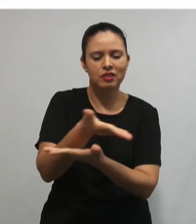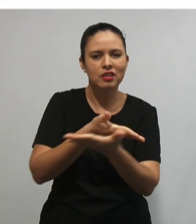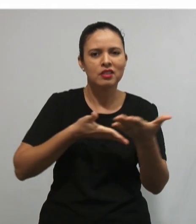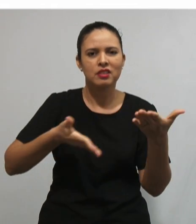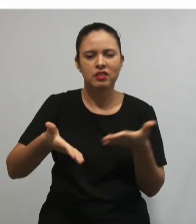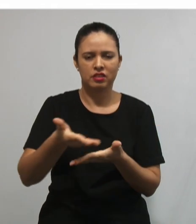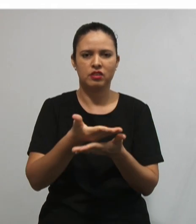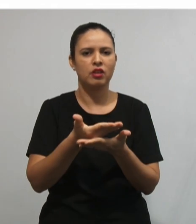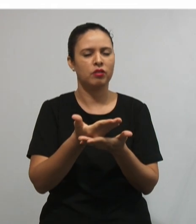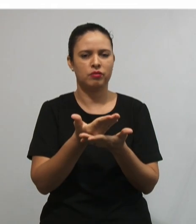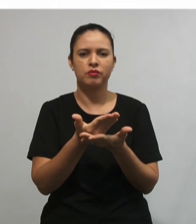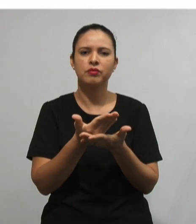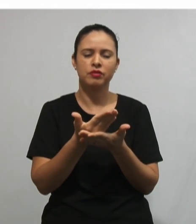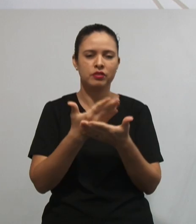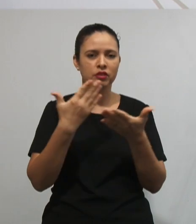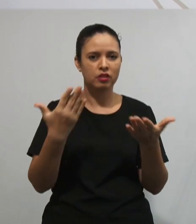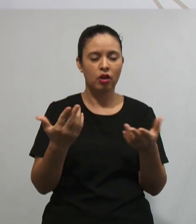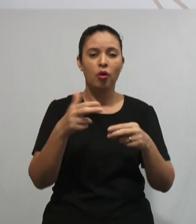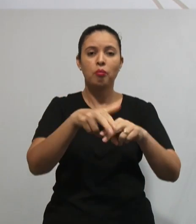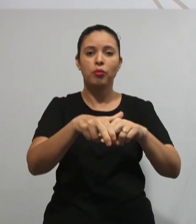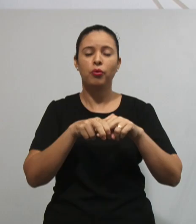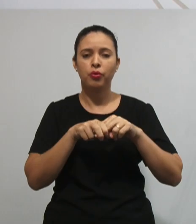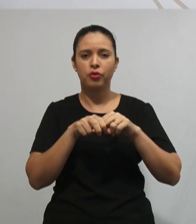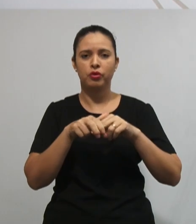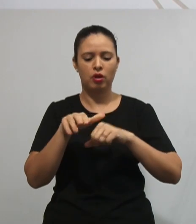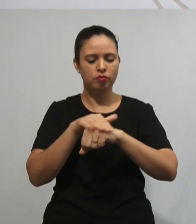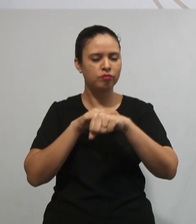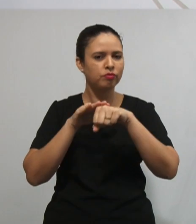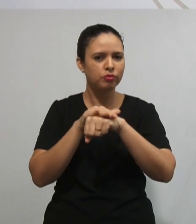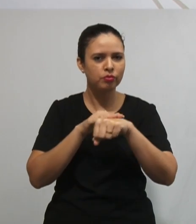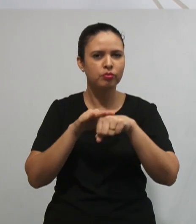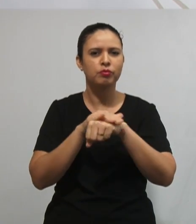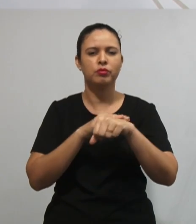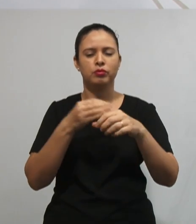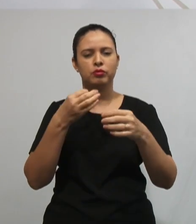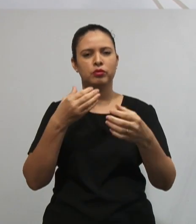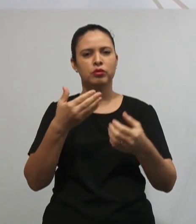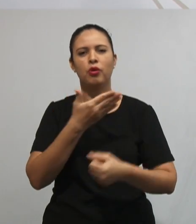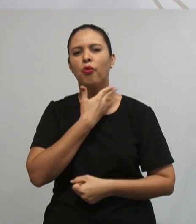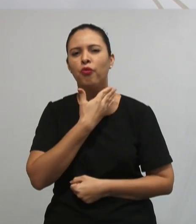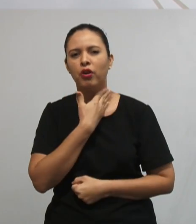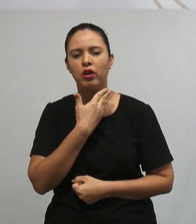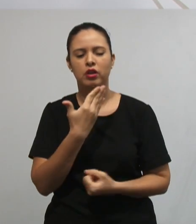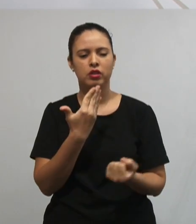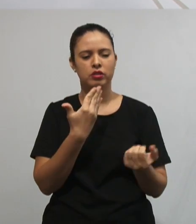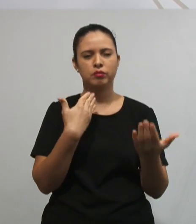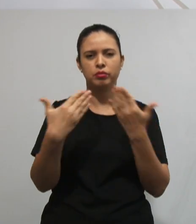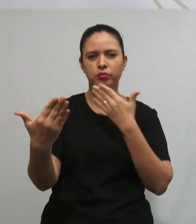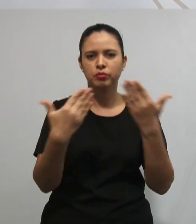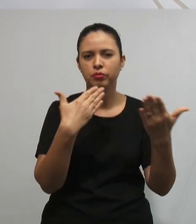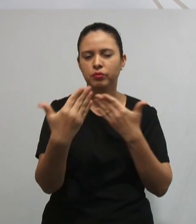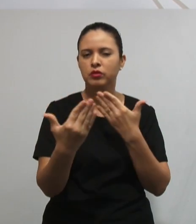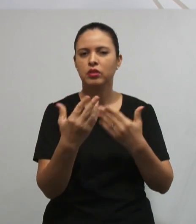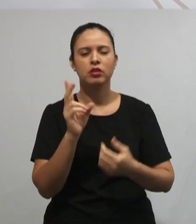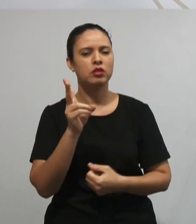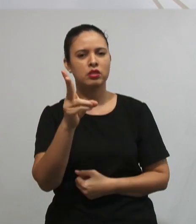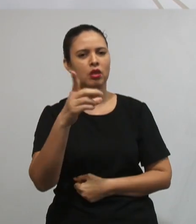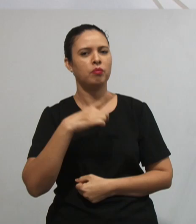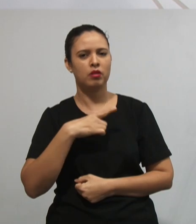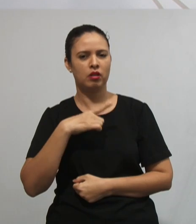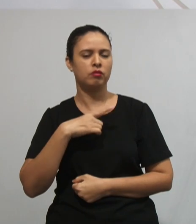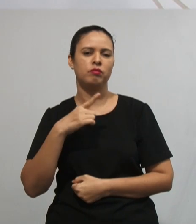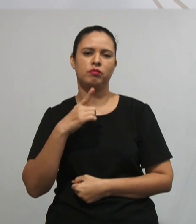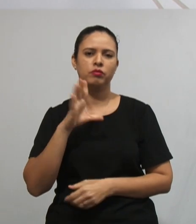iguais. É por isso que o diálogo, a conversa, sempre esteve muito presente nas práticas que o Frenet